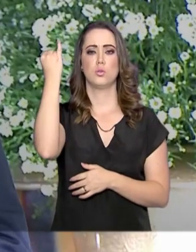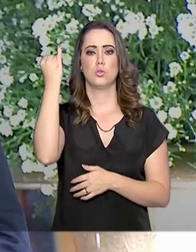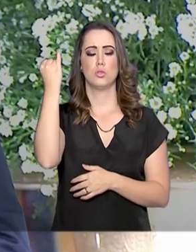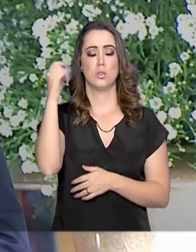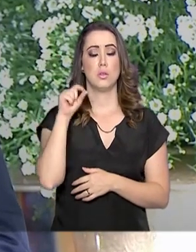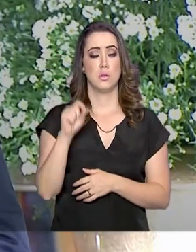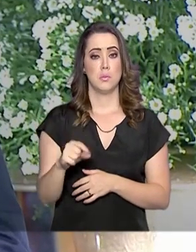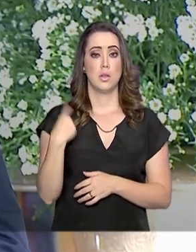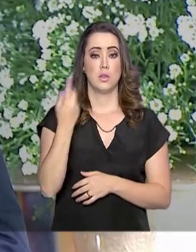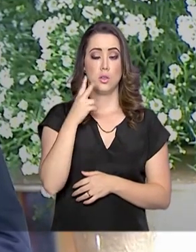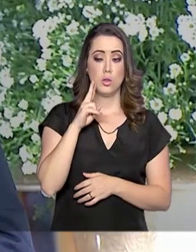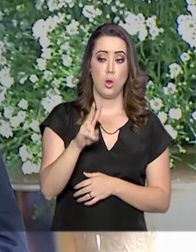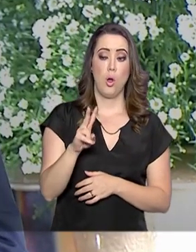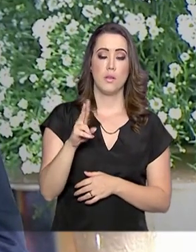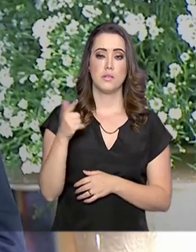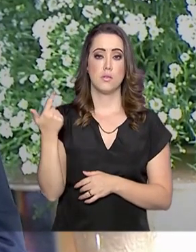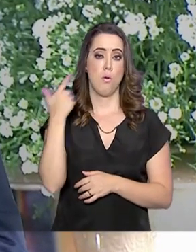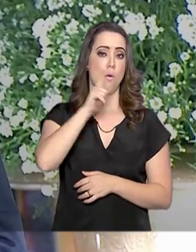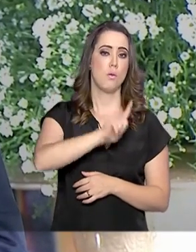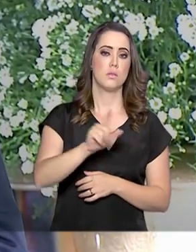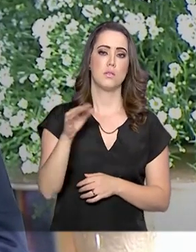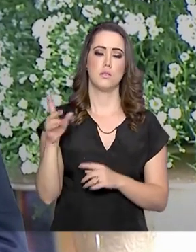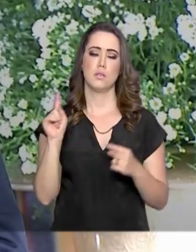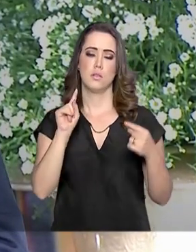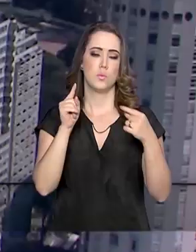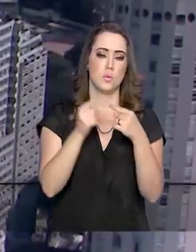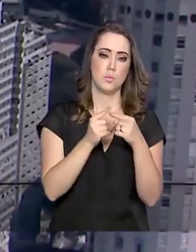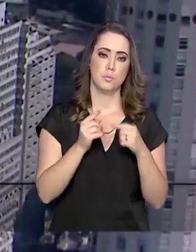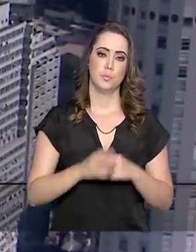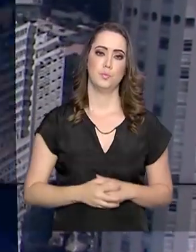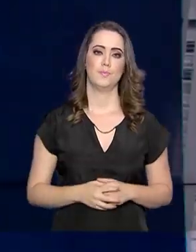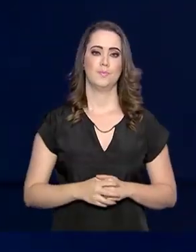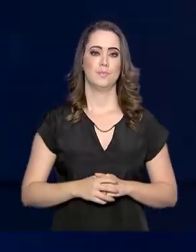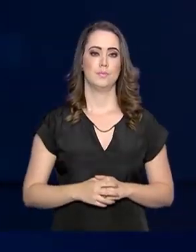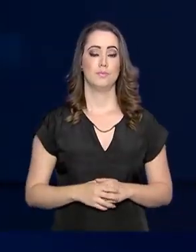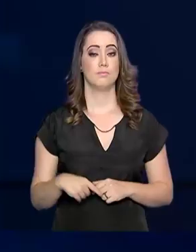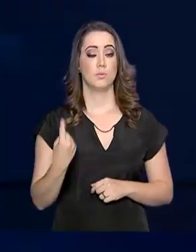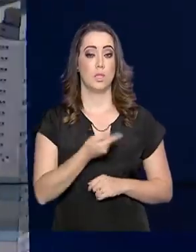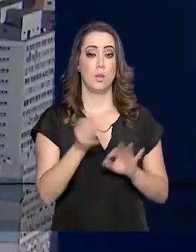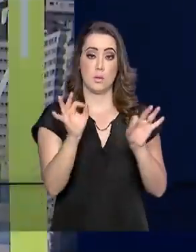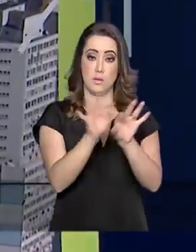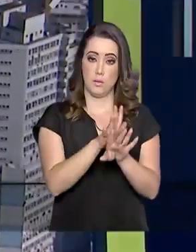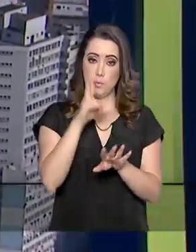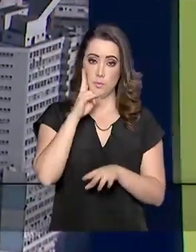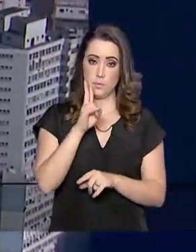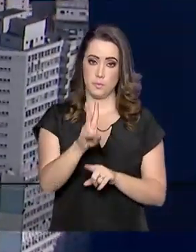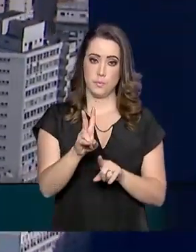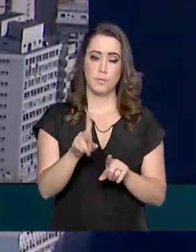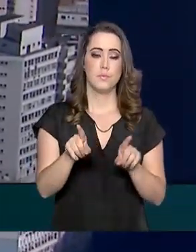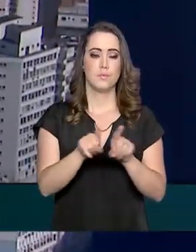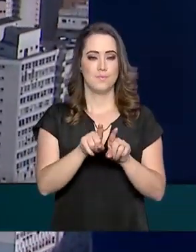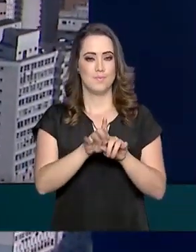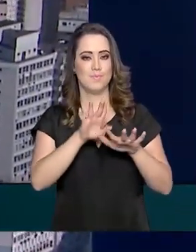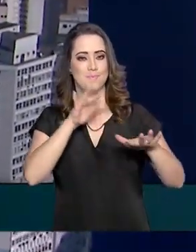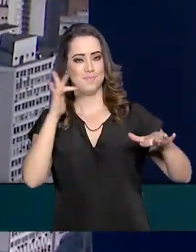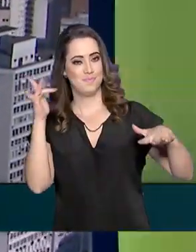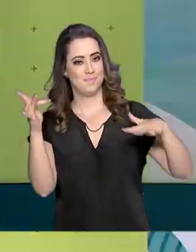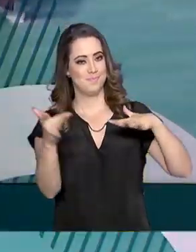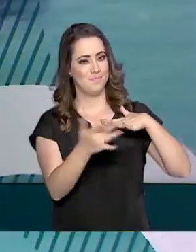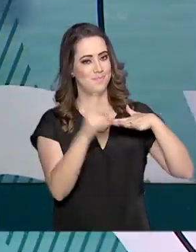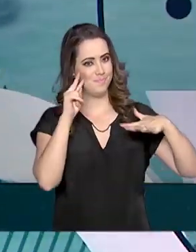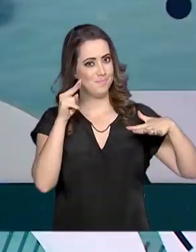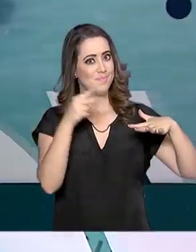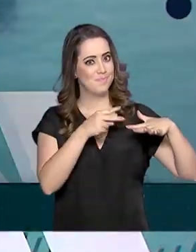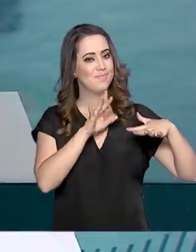para que venhamos a alcançar esse objetivo. O governo agora fica por aqui. Continue nos acompanhando